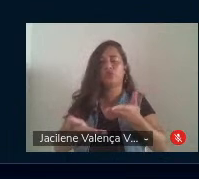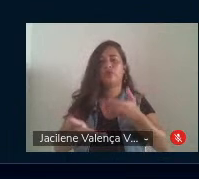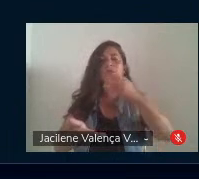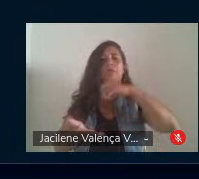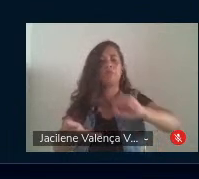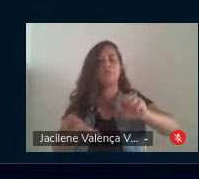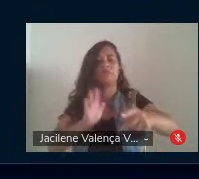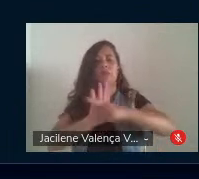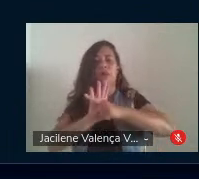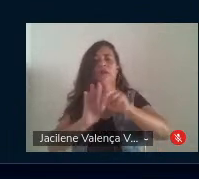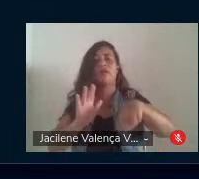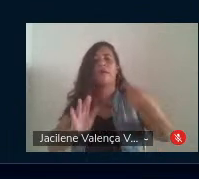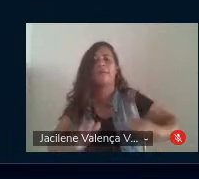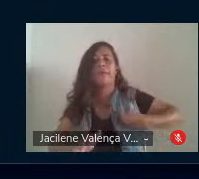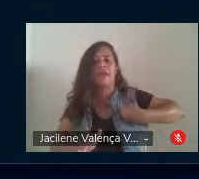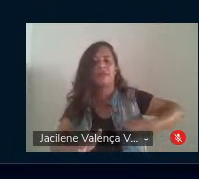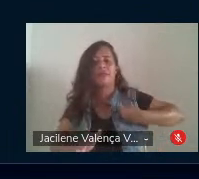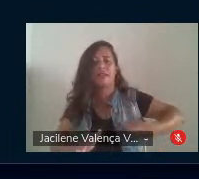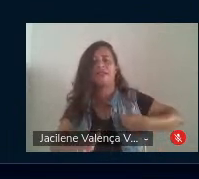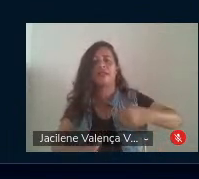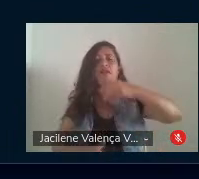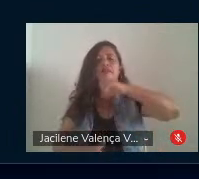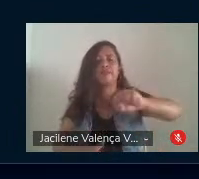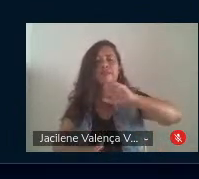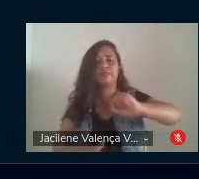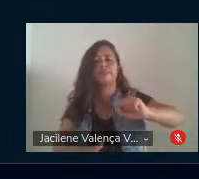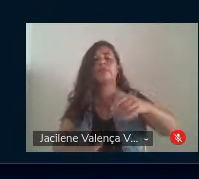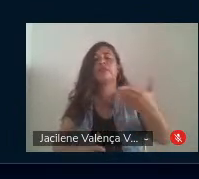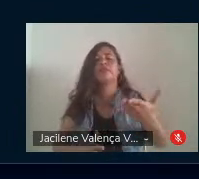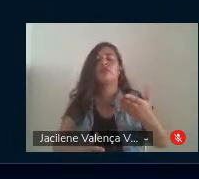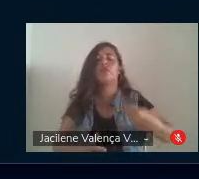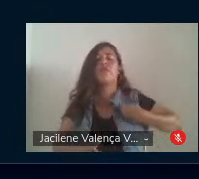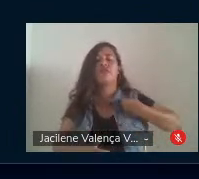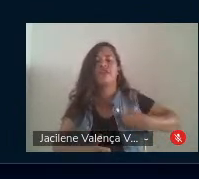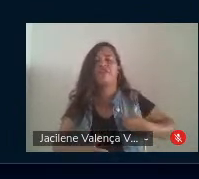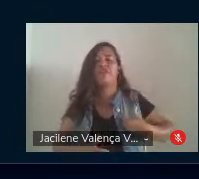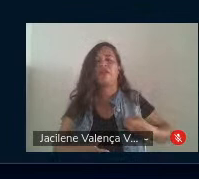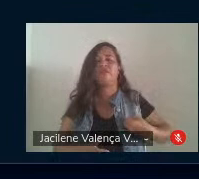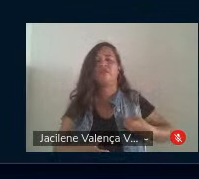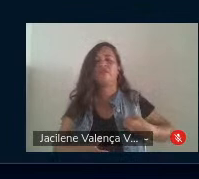da presença de Freire muito viva nesses espaços.